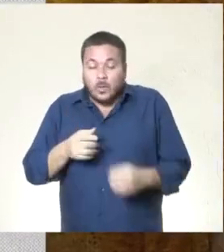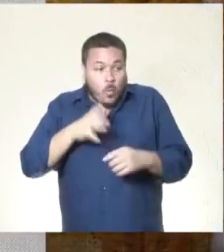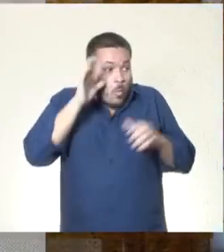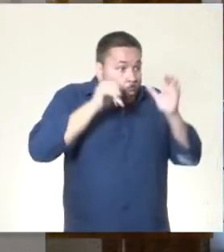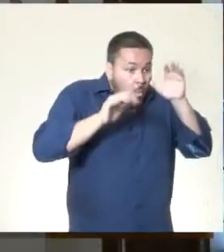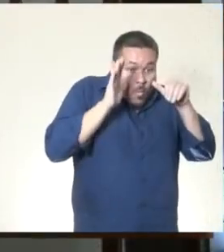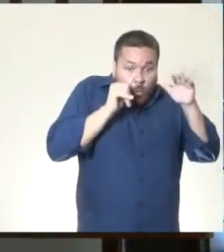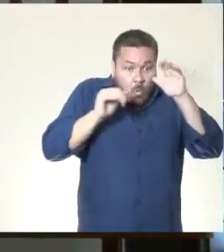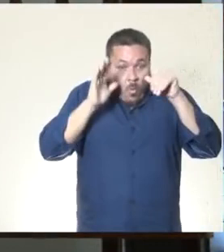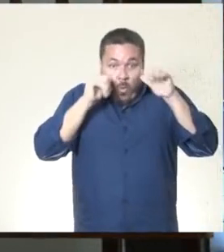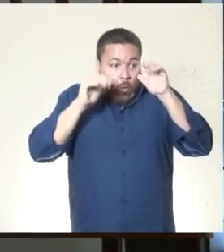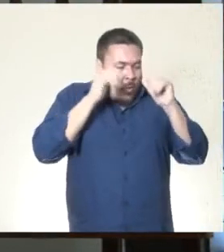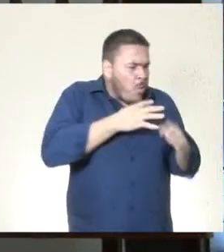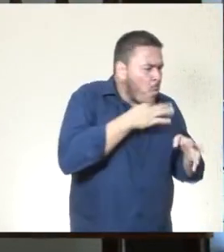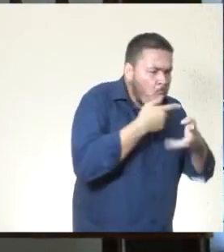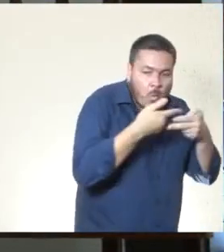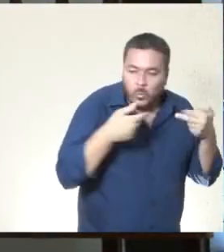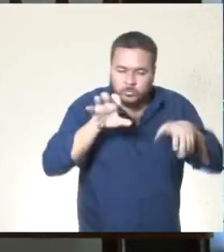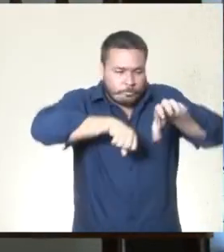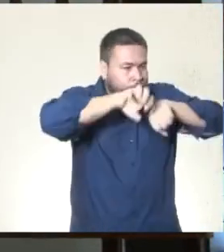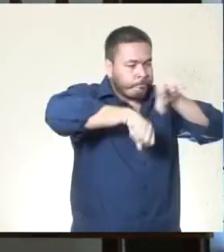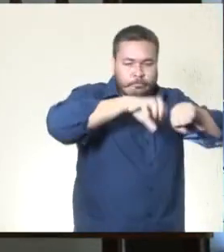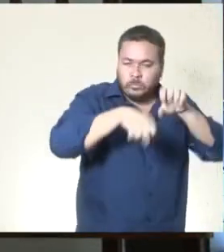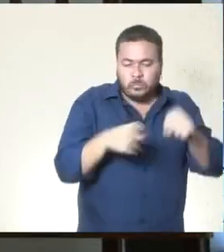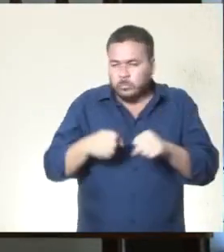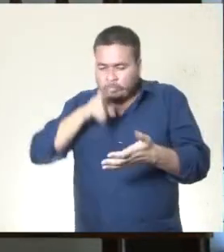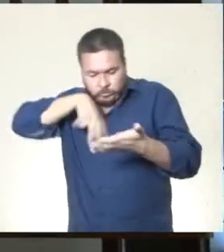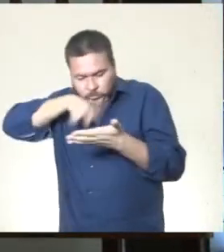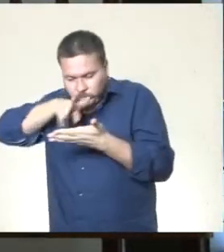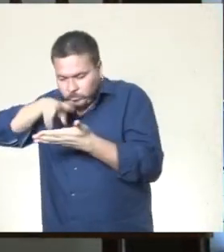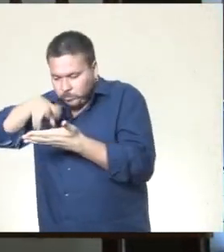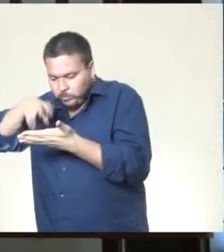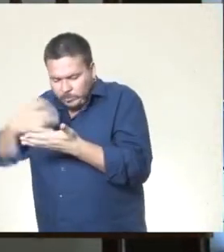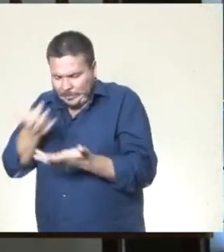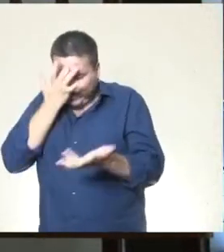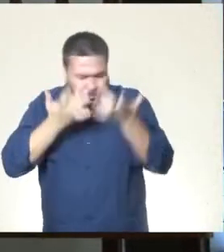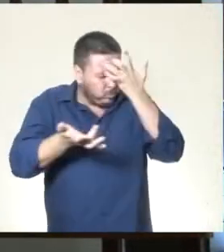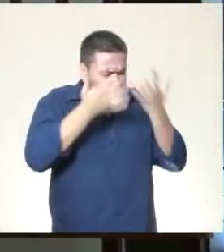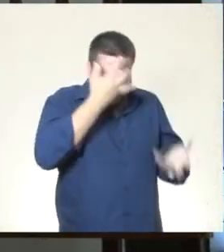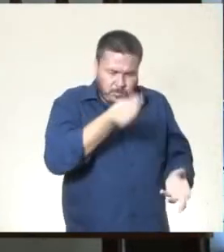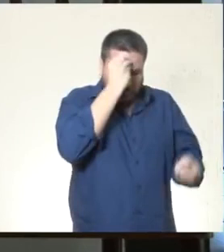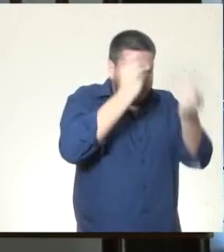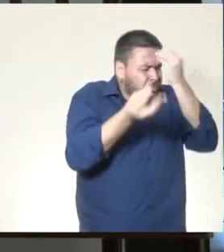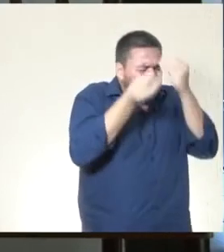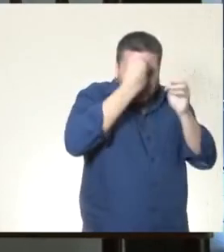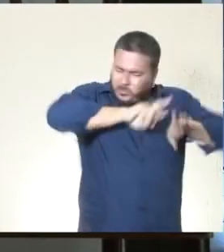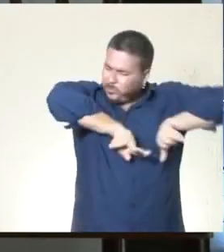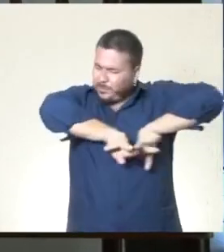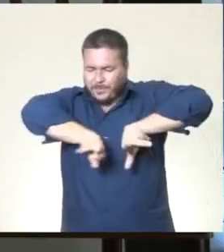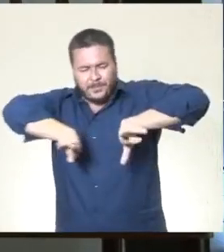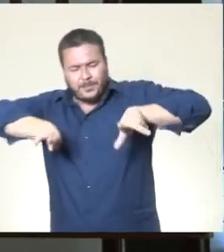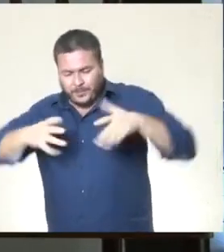curiosidade de conhecer as coisas, de ler e absorvia. Ela absorvia tudo